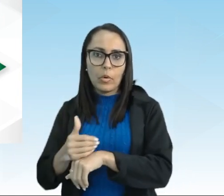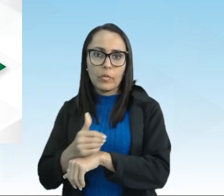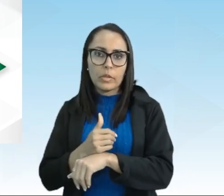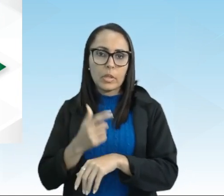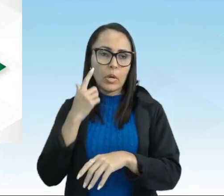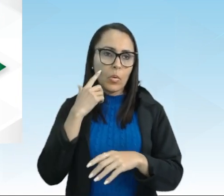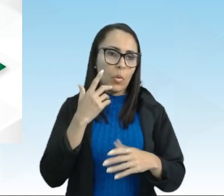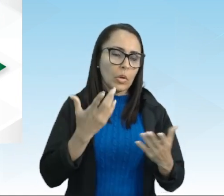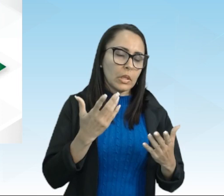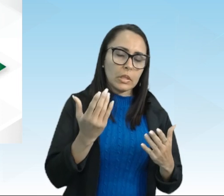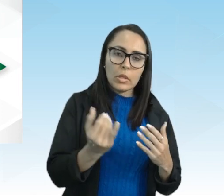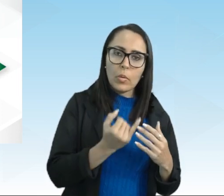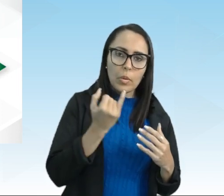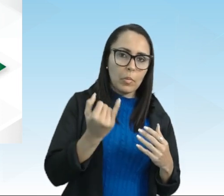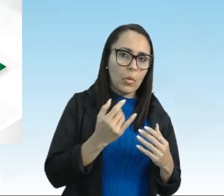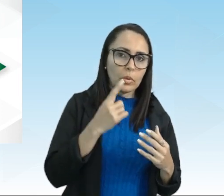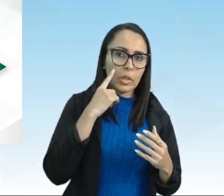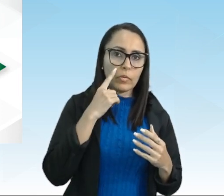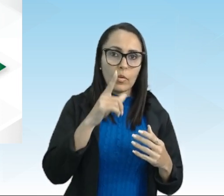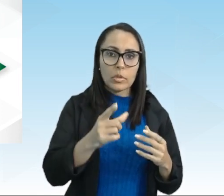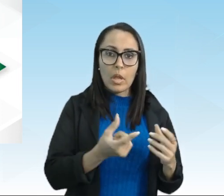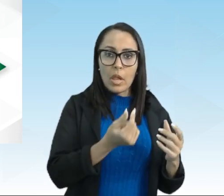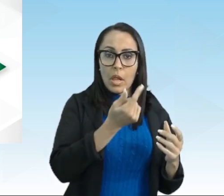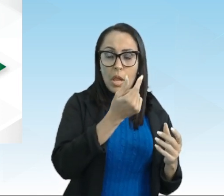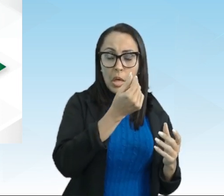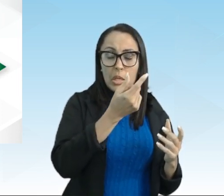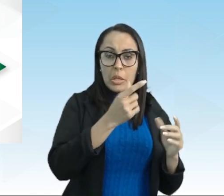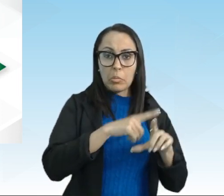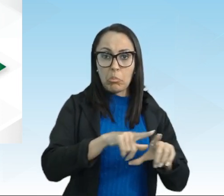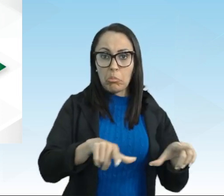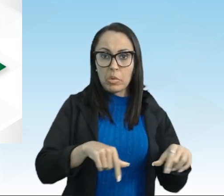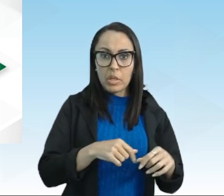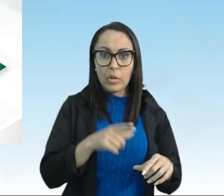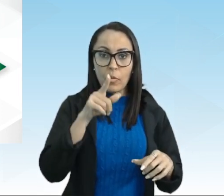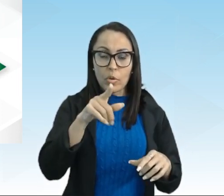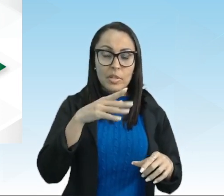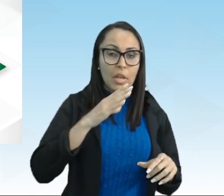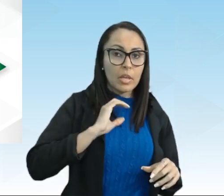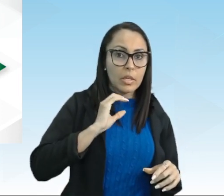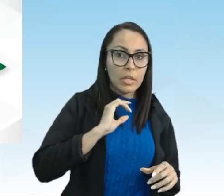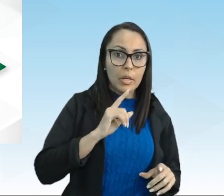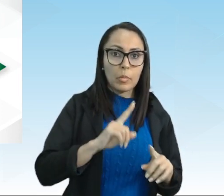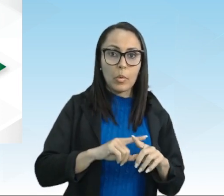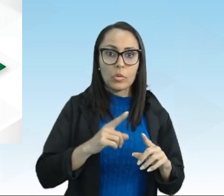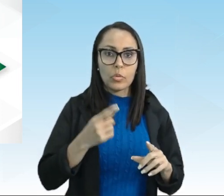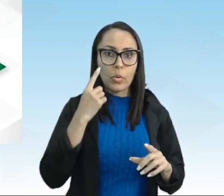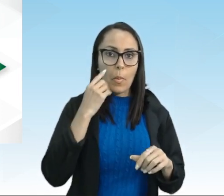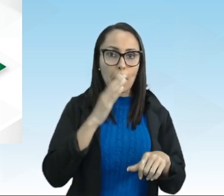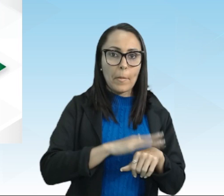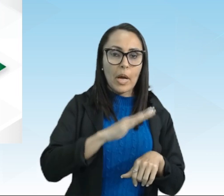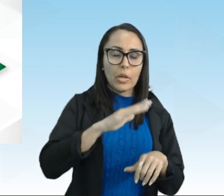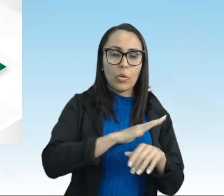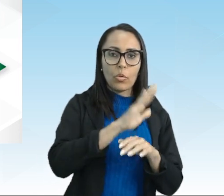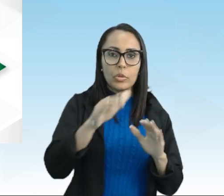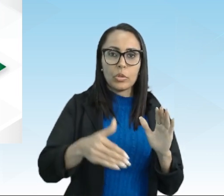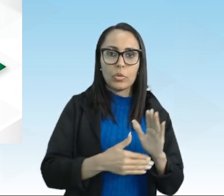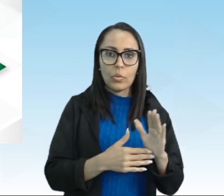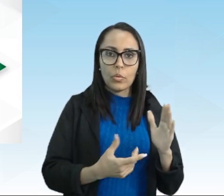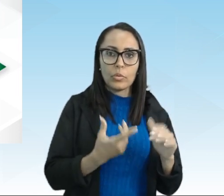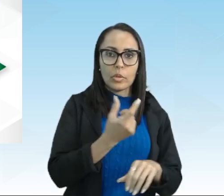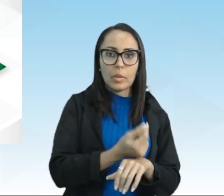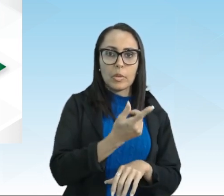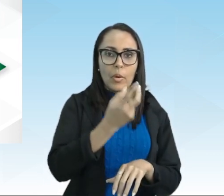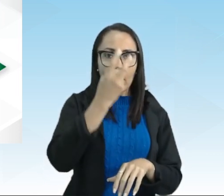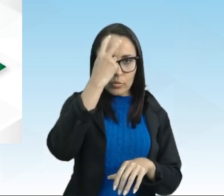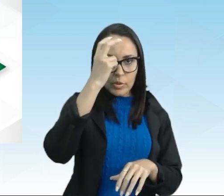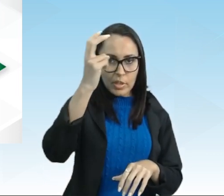não importa se você não tem dinheiro, você é uma pessoa rica pois possui o maior de todos os capitais, a